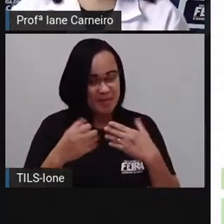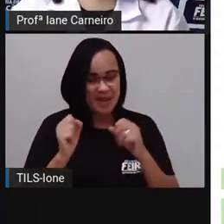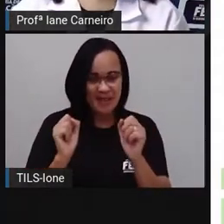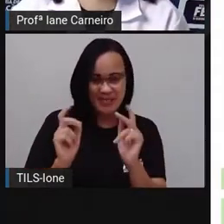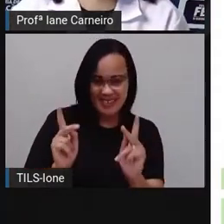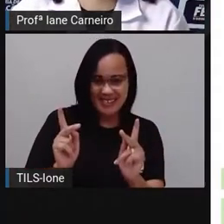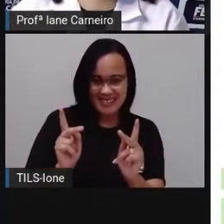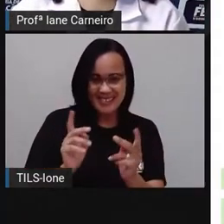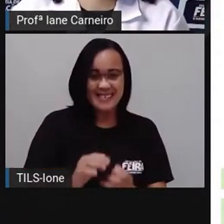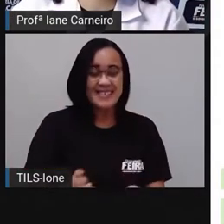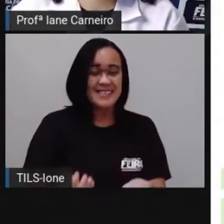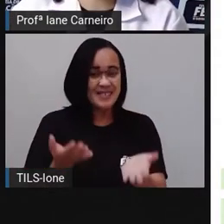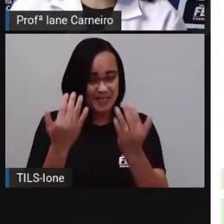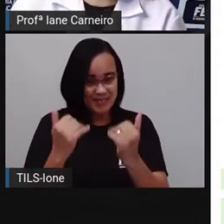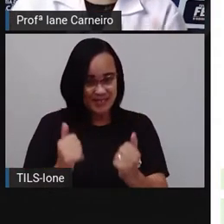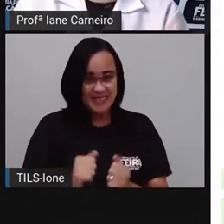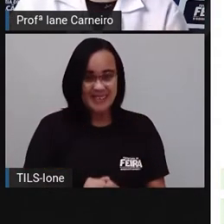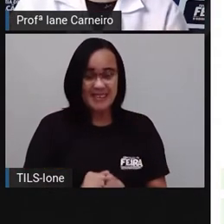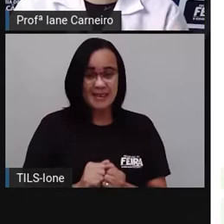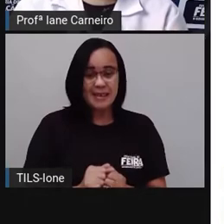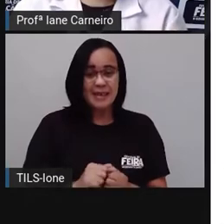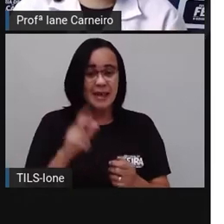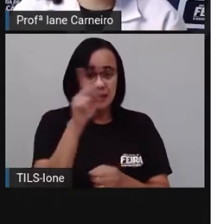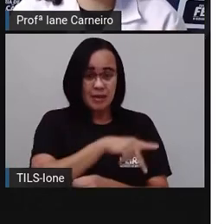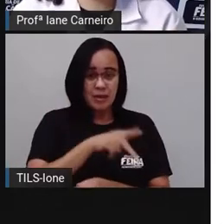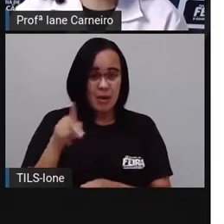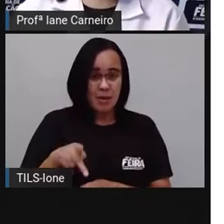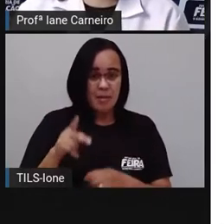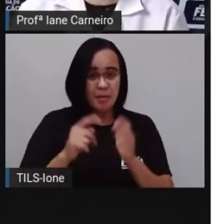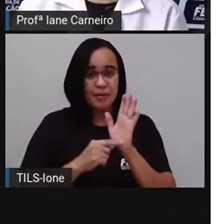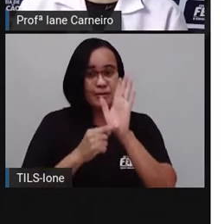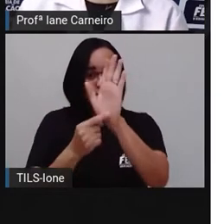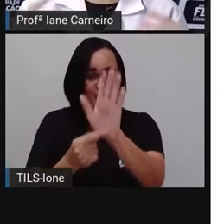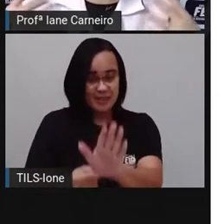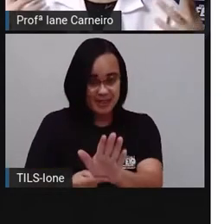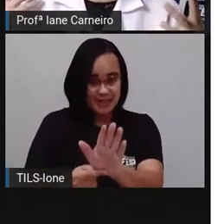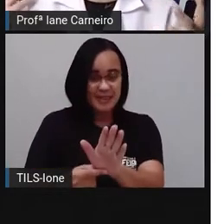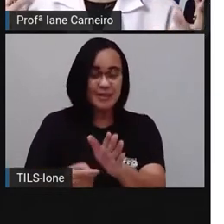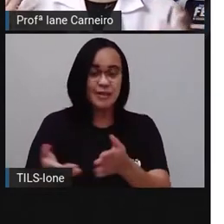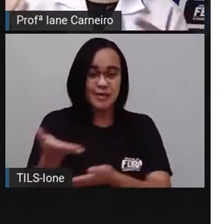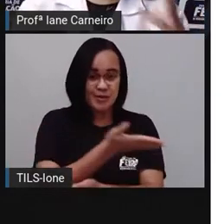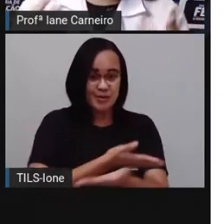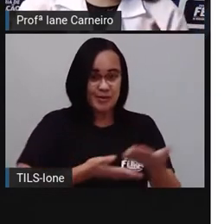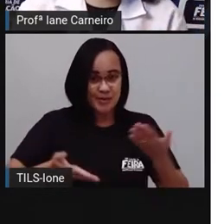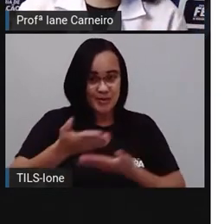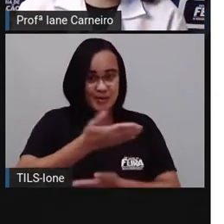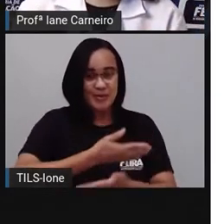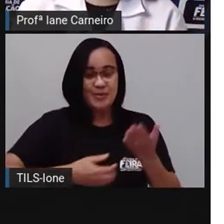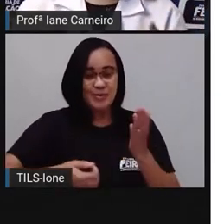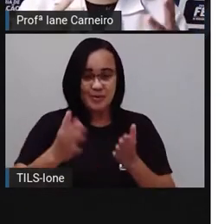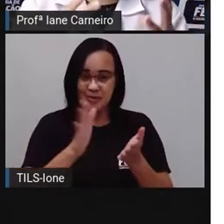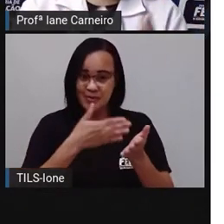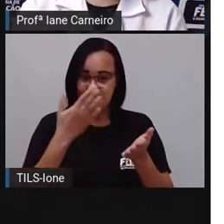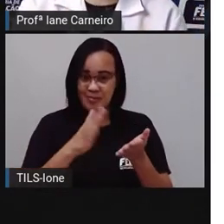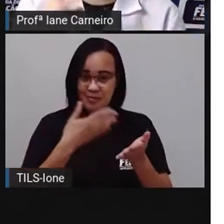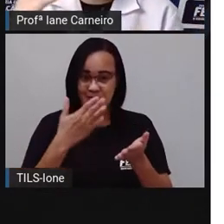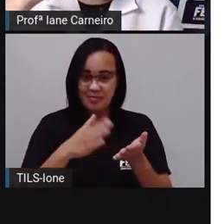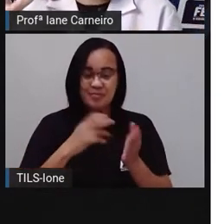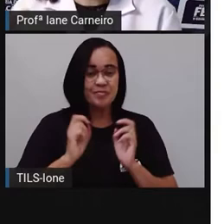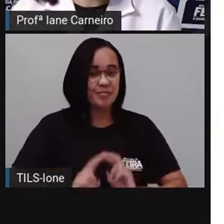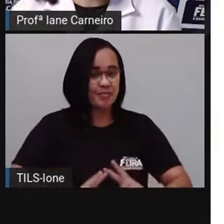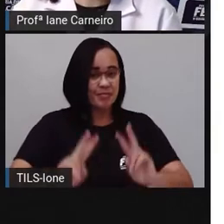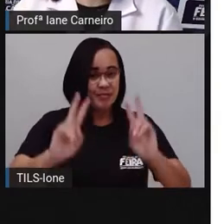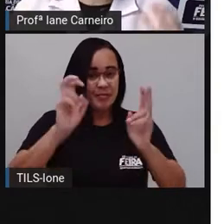Então vamos lá. Pró trouxe um livro para socializar com vocês, para a gente continuar conversando sobre o tema de